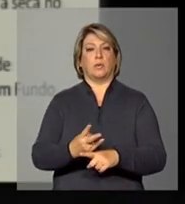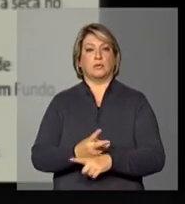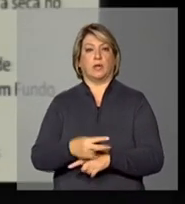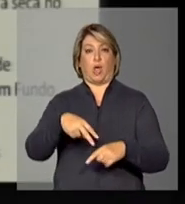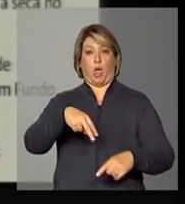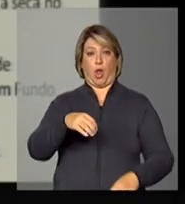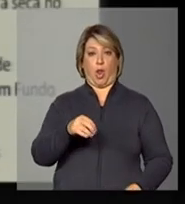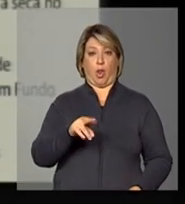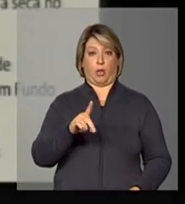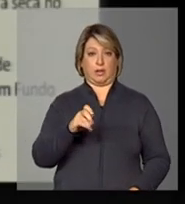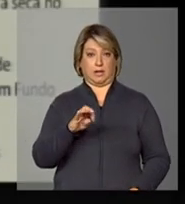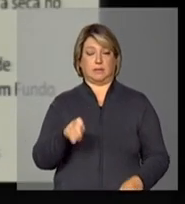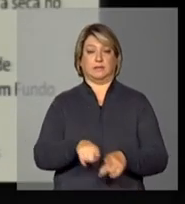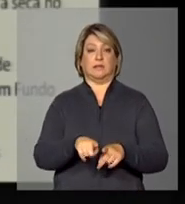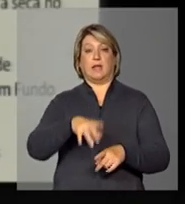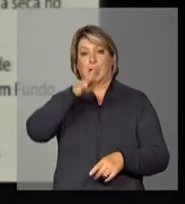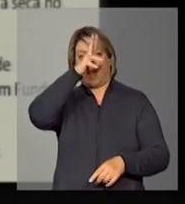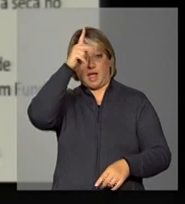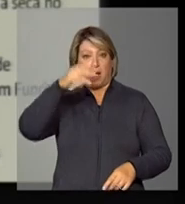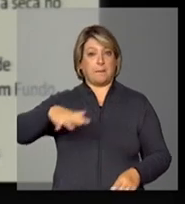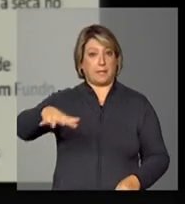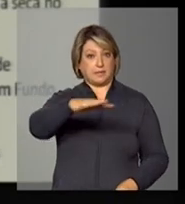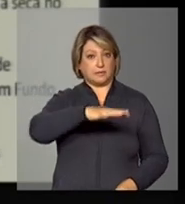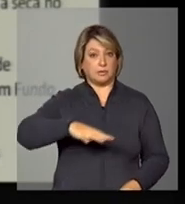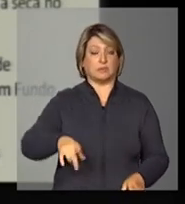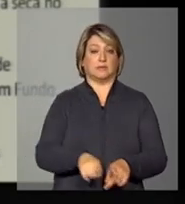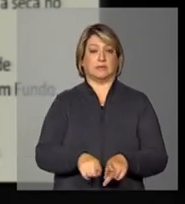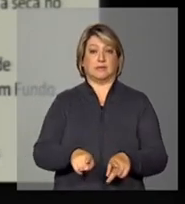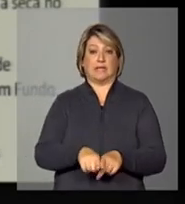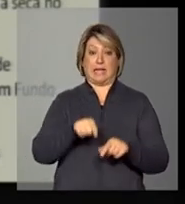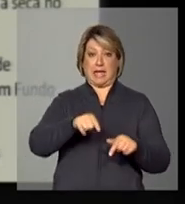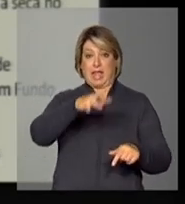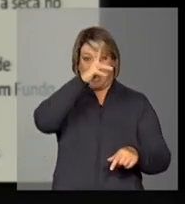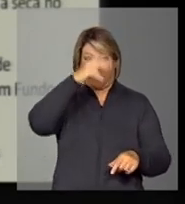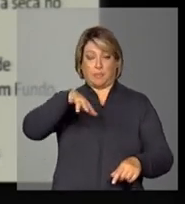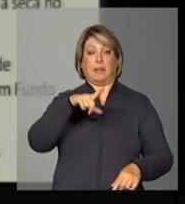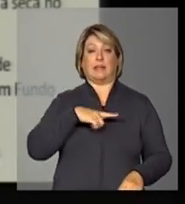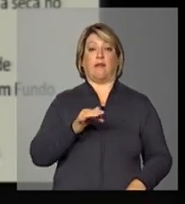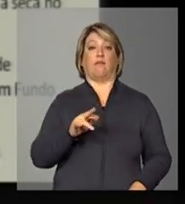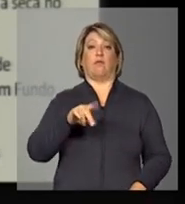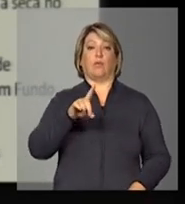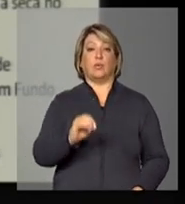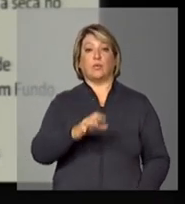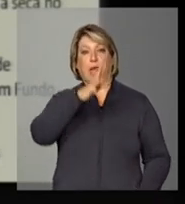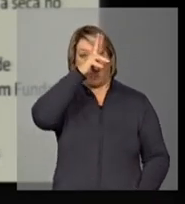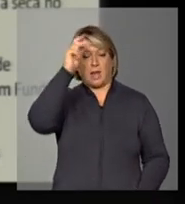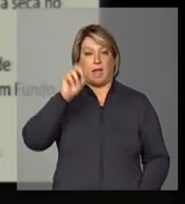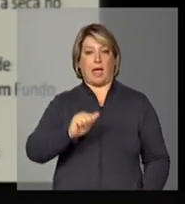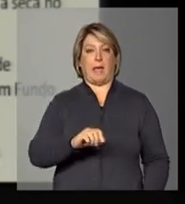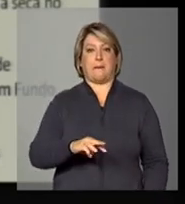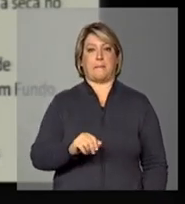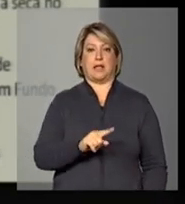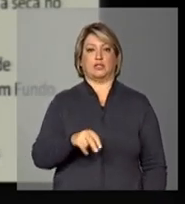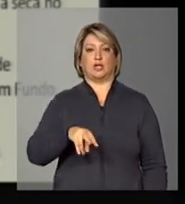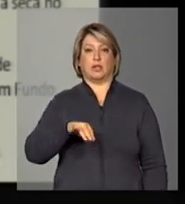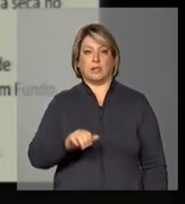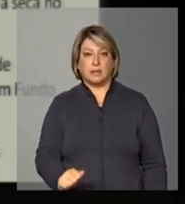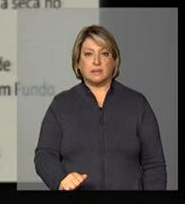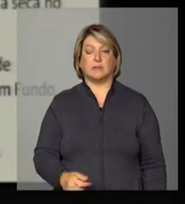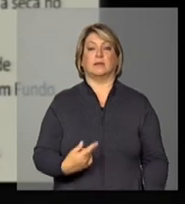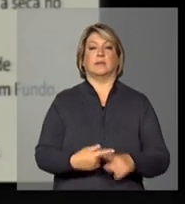nordeste quanto na amazônia e no caso da amazônia nós temos o fundo amazônia que é um outro instrumento não